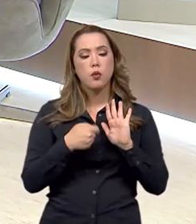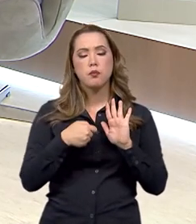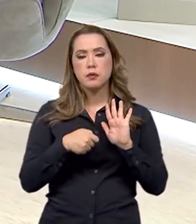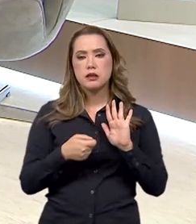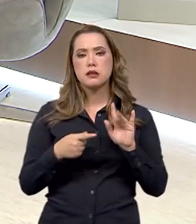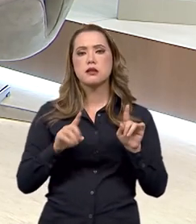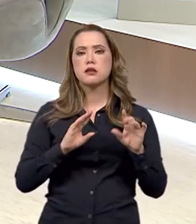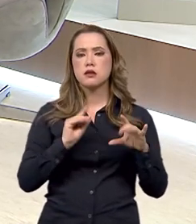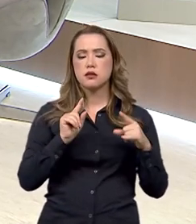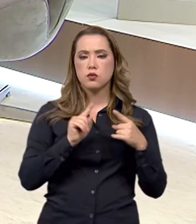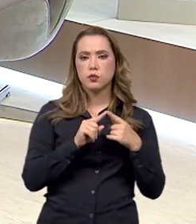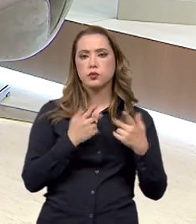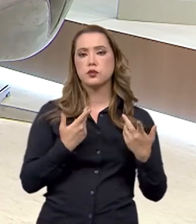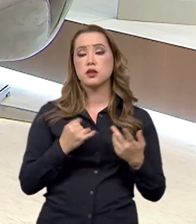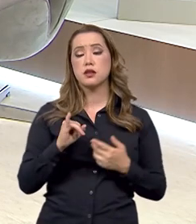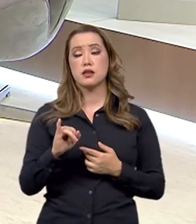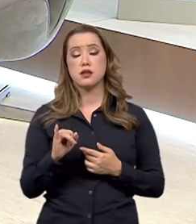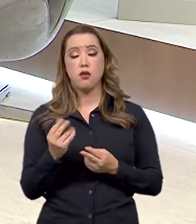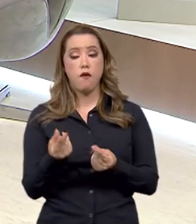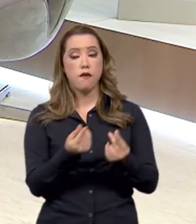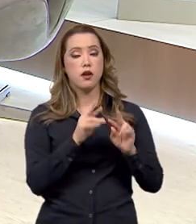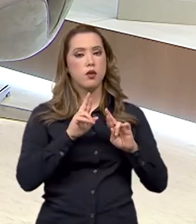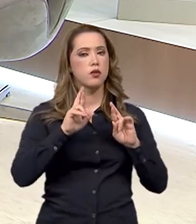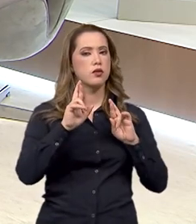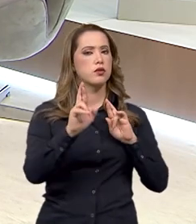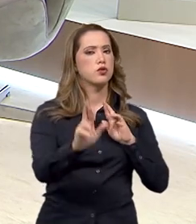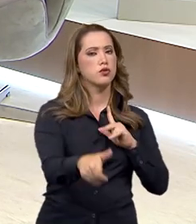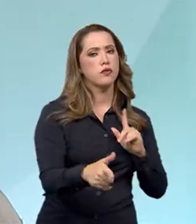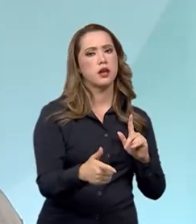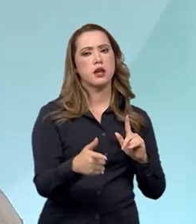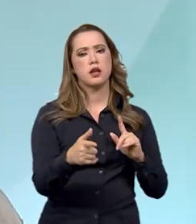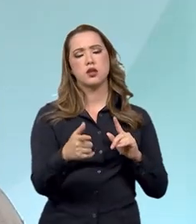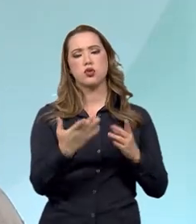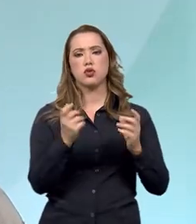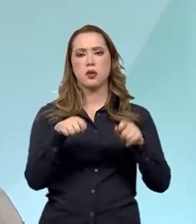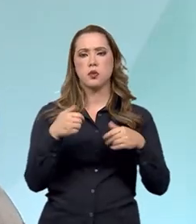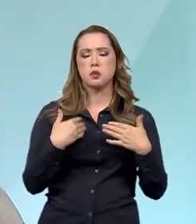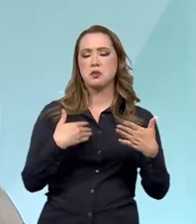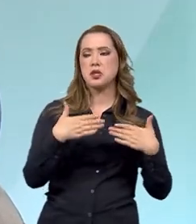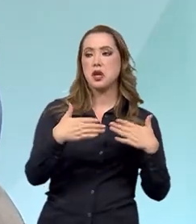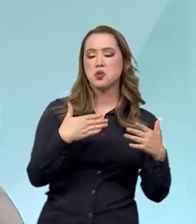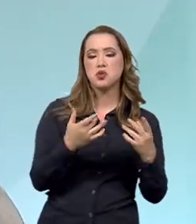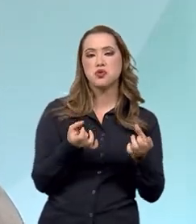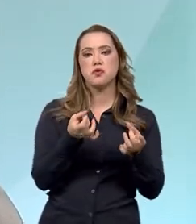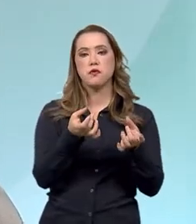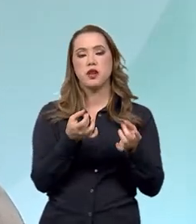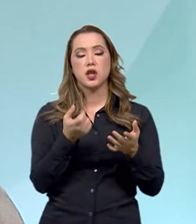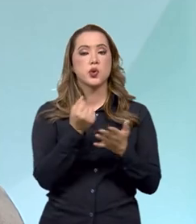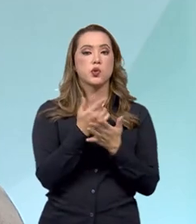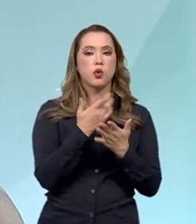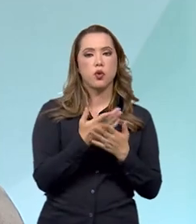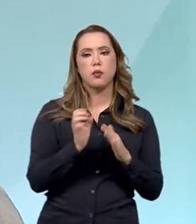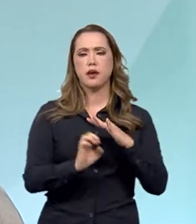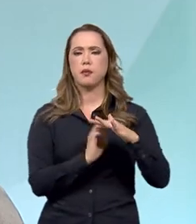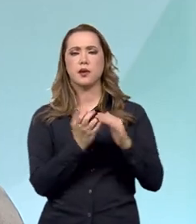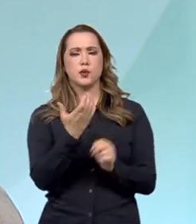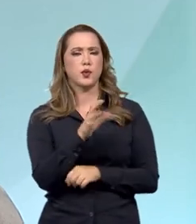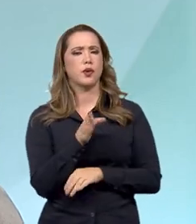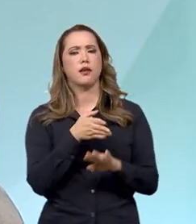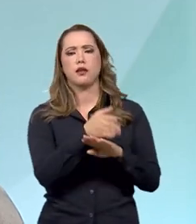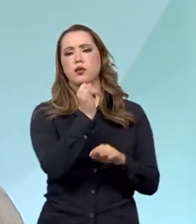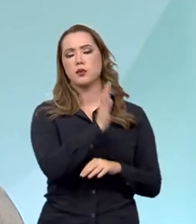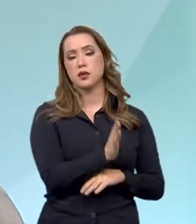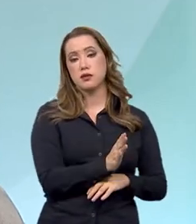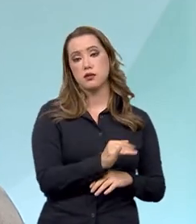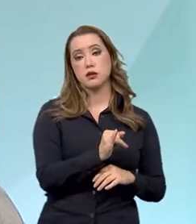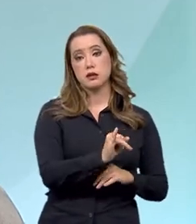preço não corresponder àquilo que o mercado pretende pagar dentro de uma pesquisa, a empresa não vai se instalar no país. Então,